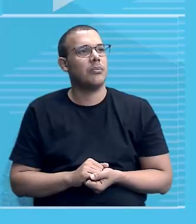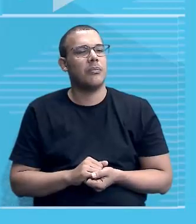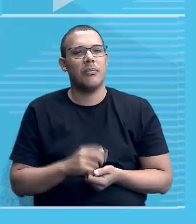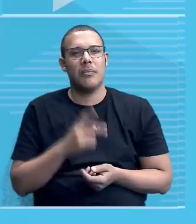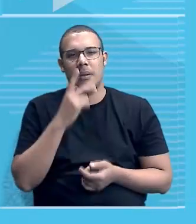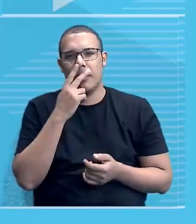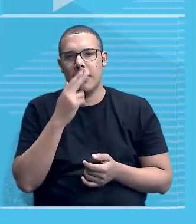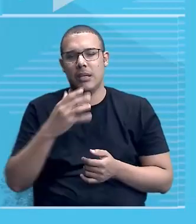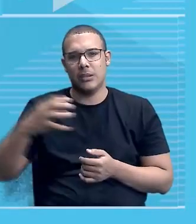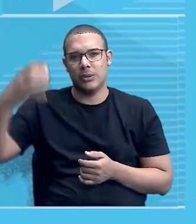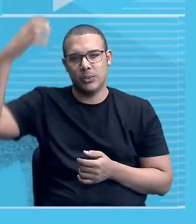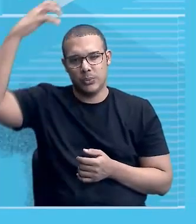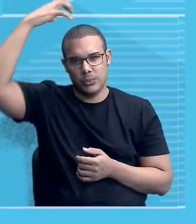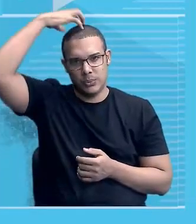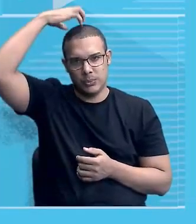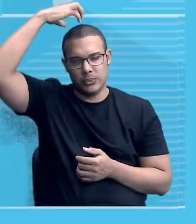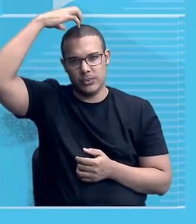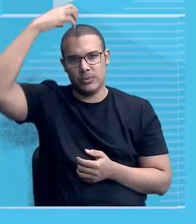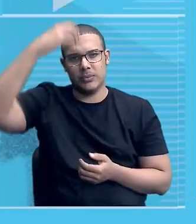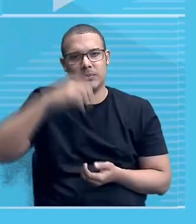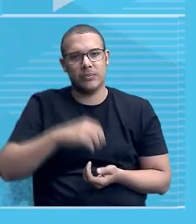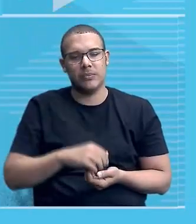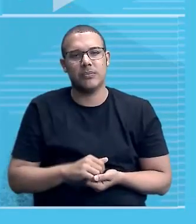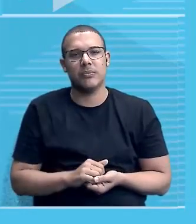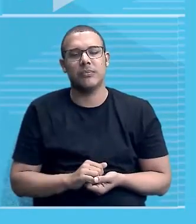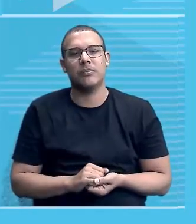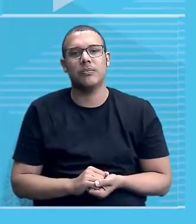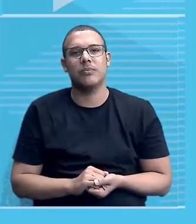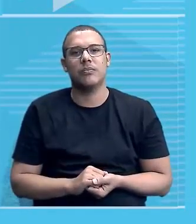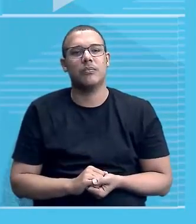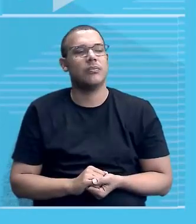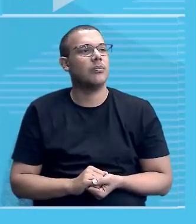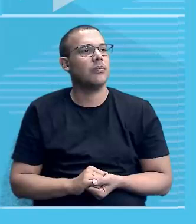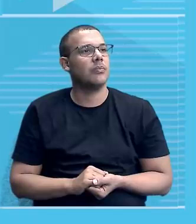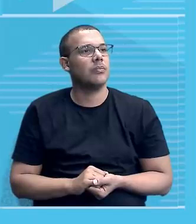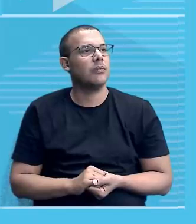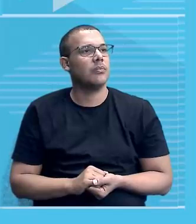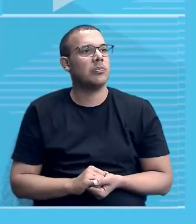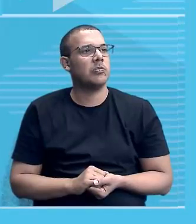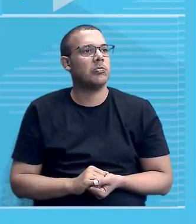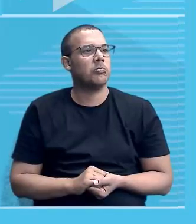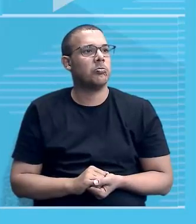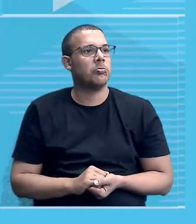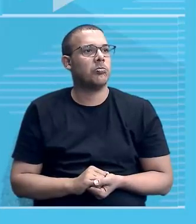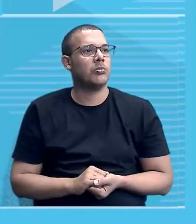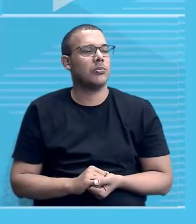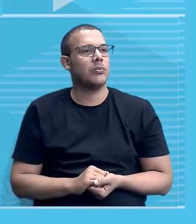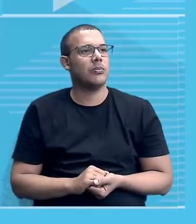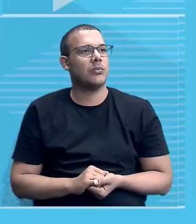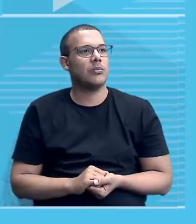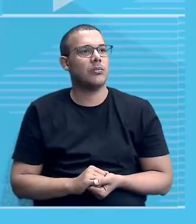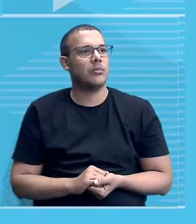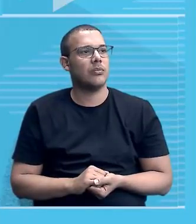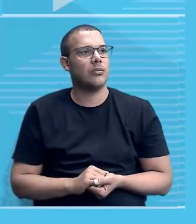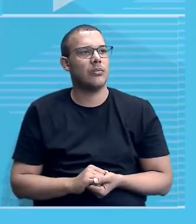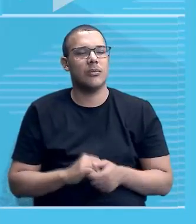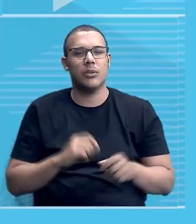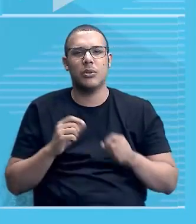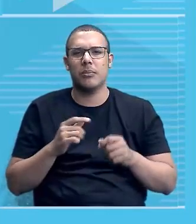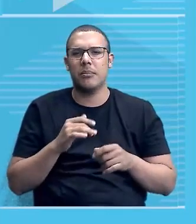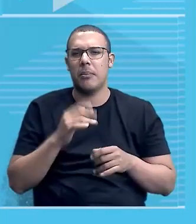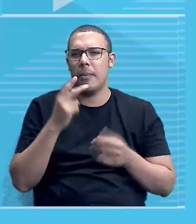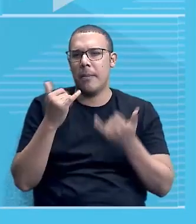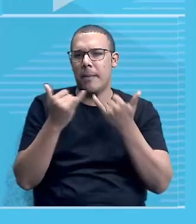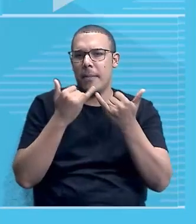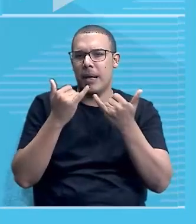balambo, viva balambo, olha, viva balambo, tá cheio de viva balambo aqui, né? É como se tivesse numa campanha eleitoral,